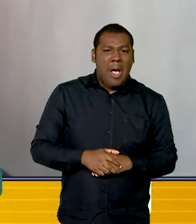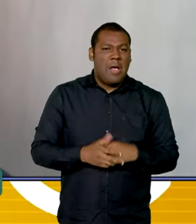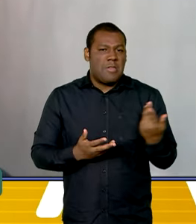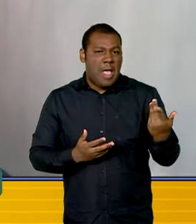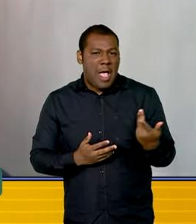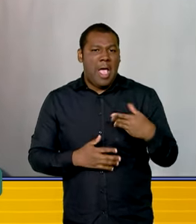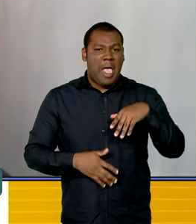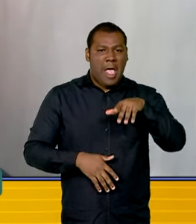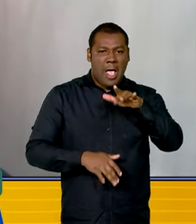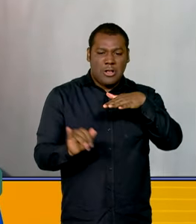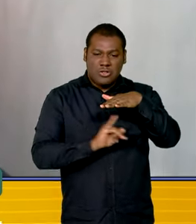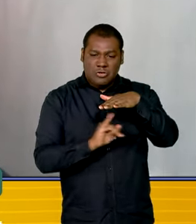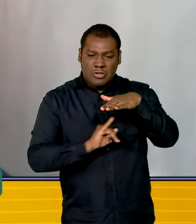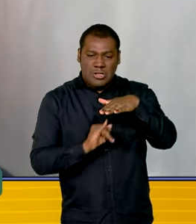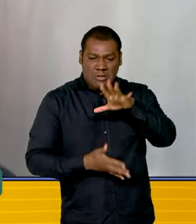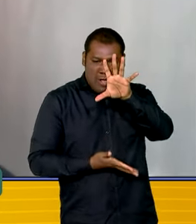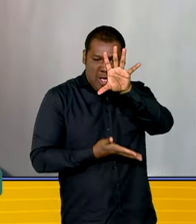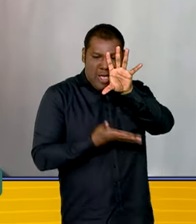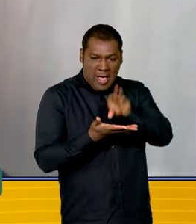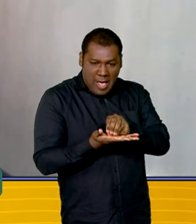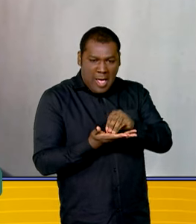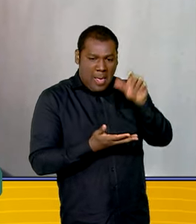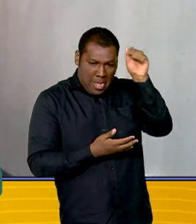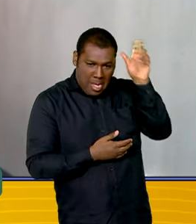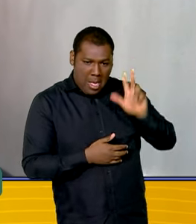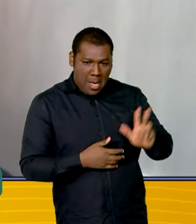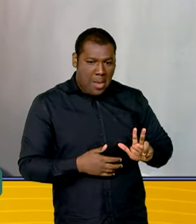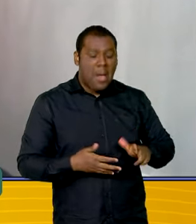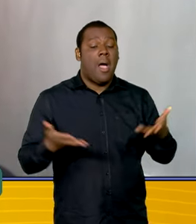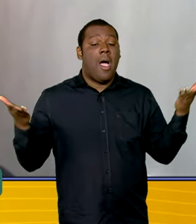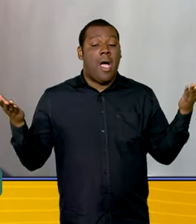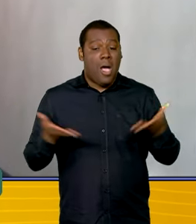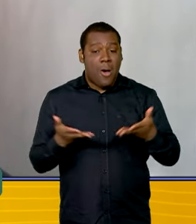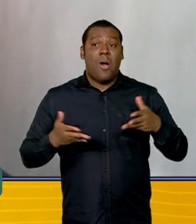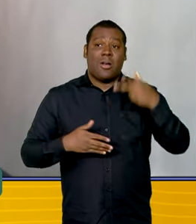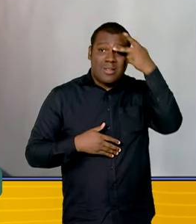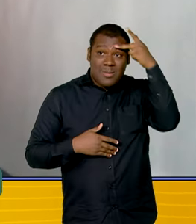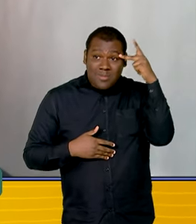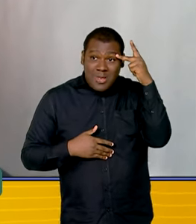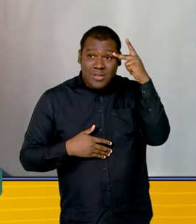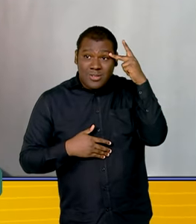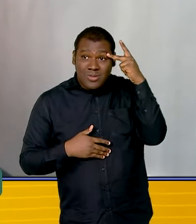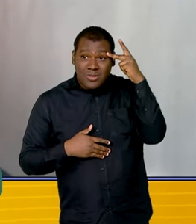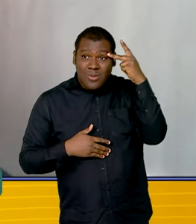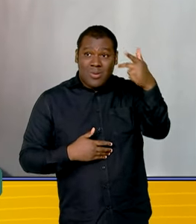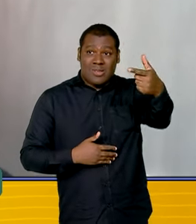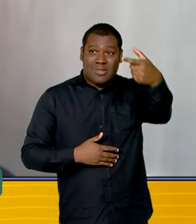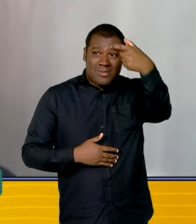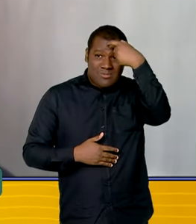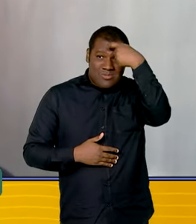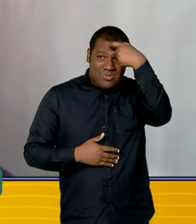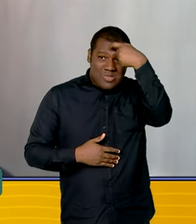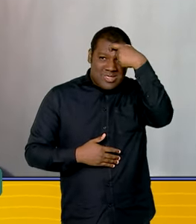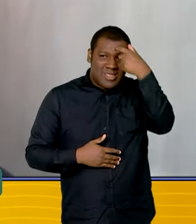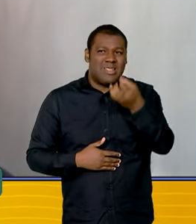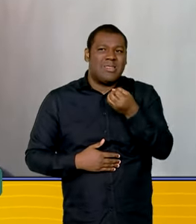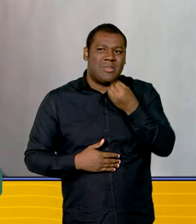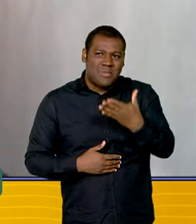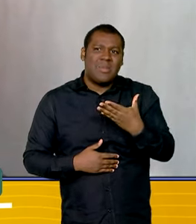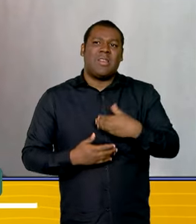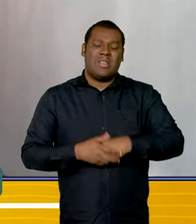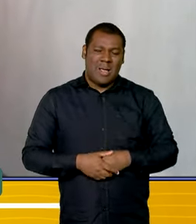saber alguma outra coisa. Mas agora, com o passar do tempo, o amadurecimento também dos contribuintes, vão vendo que aquilo é uma ferramenta